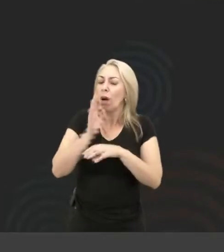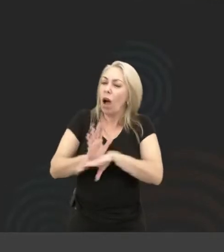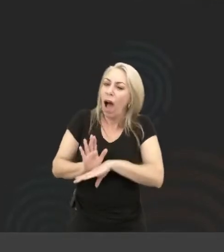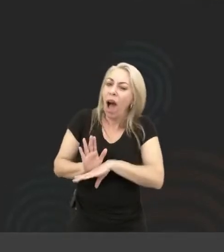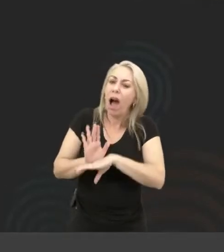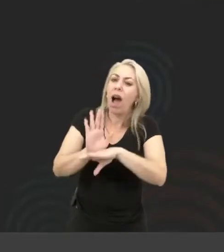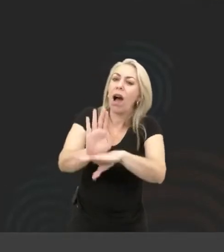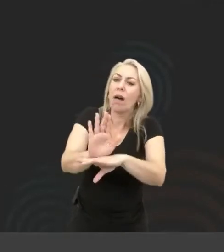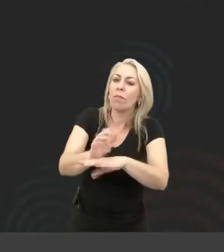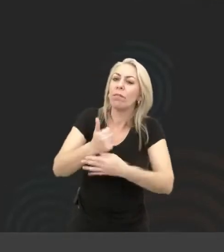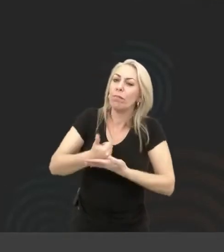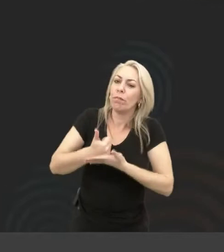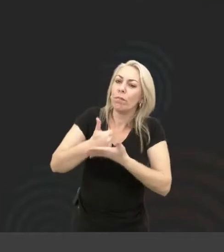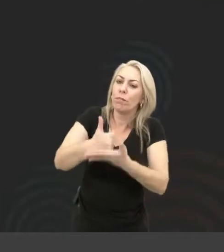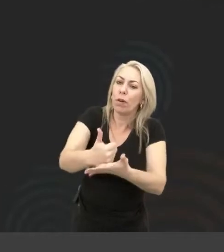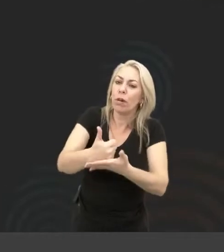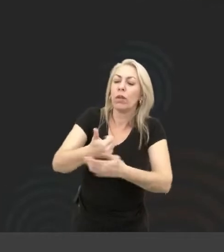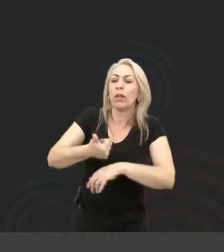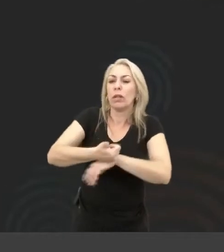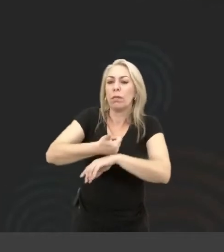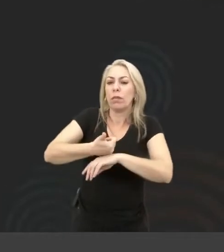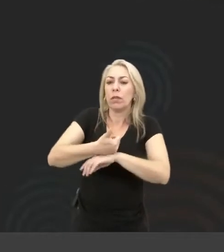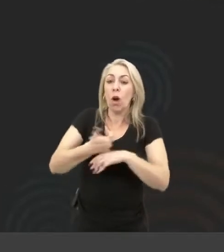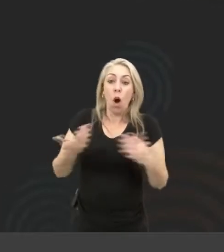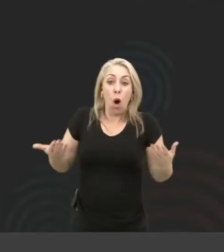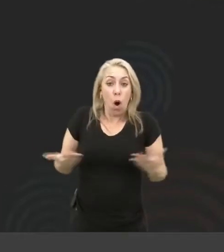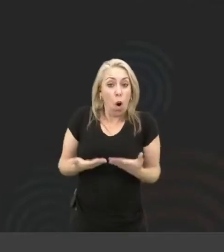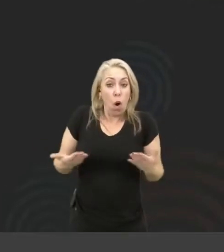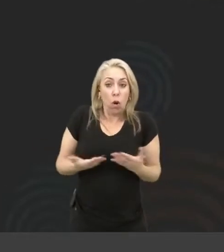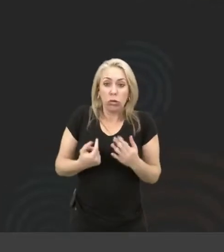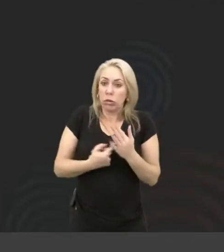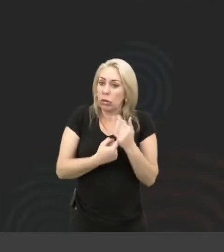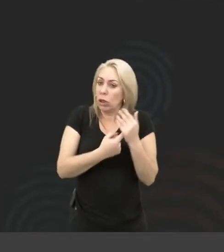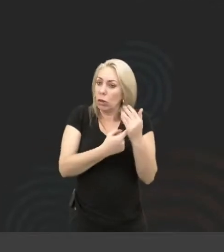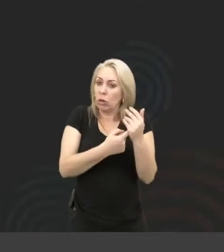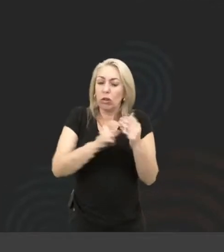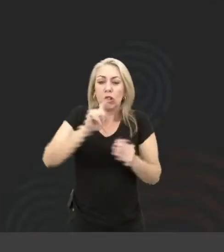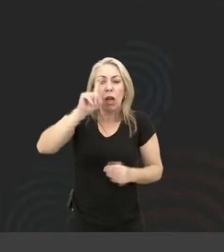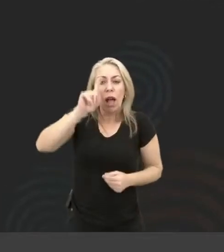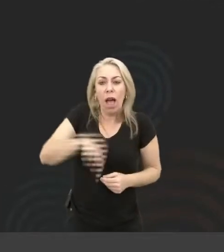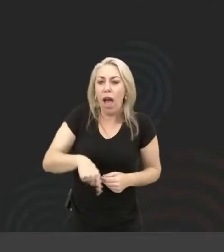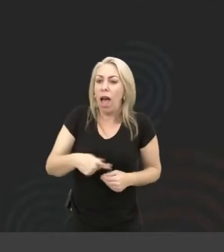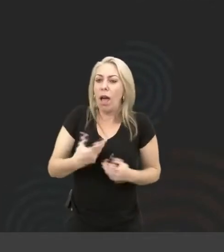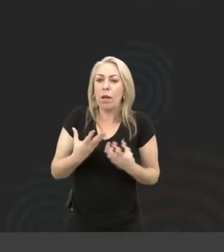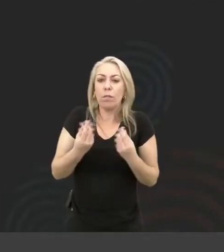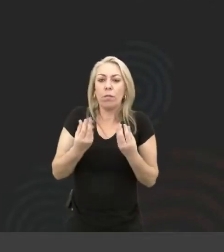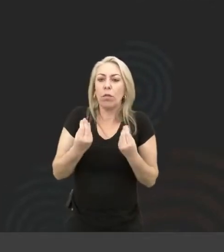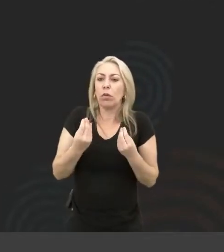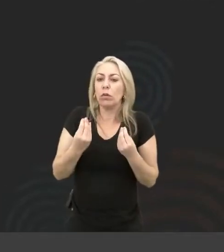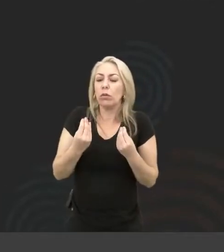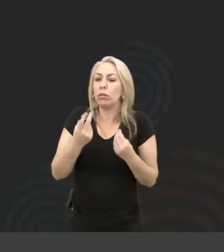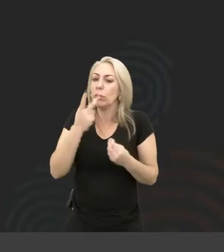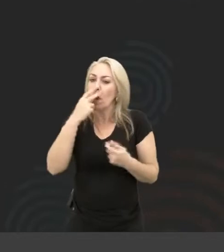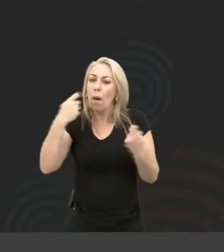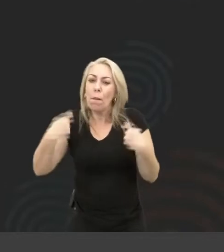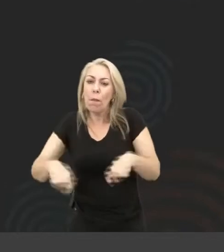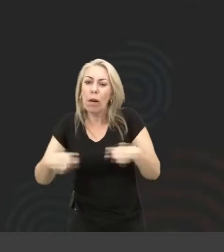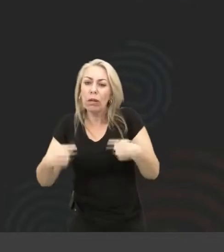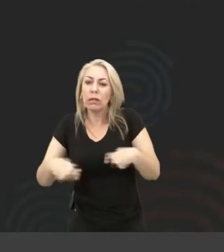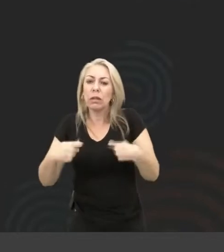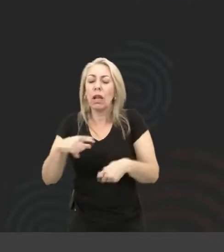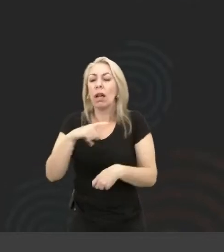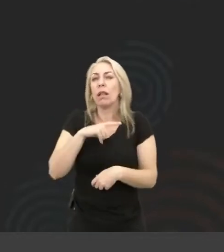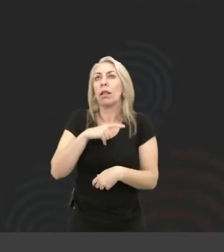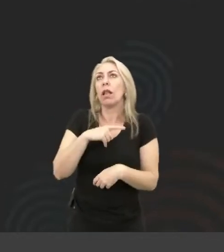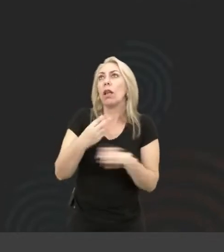carreira, né? Poxa, hoje, tecnologia é uma carreira muito quente, né? Tem uma...